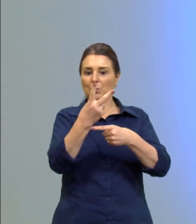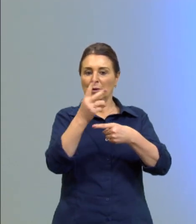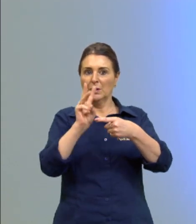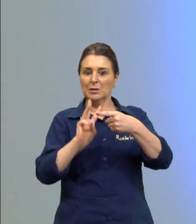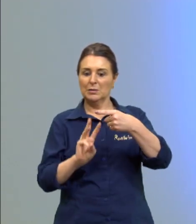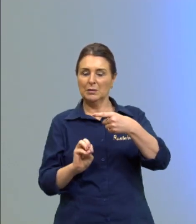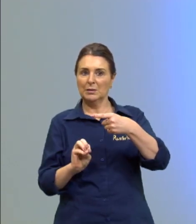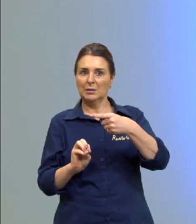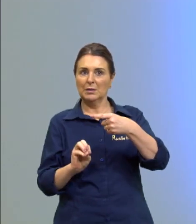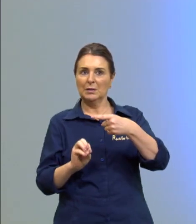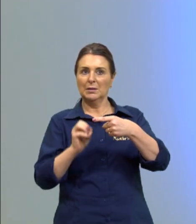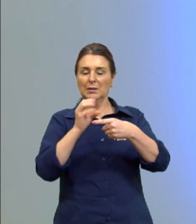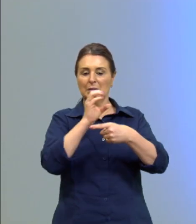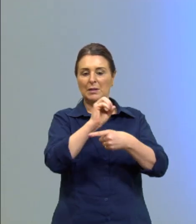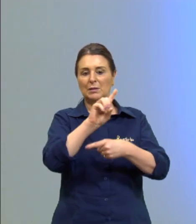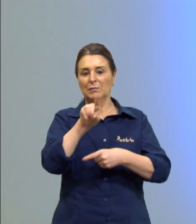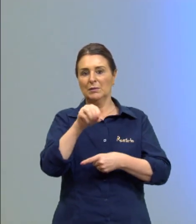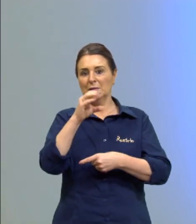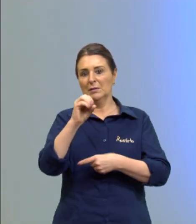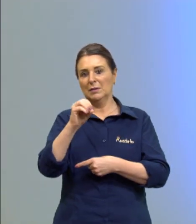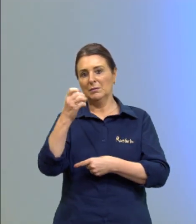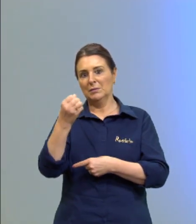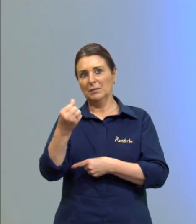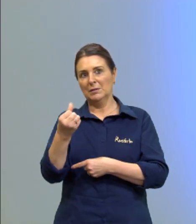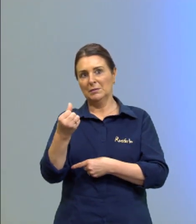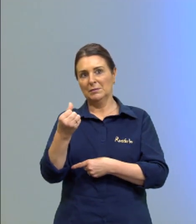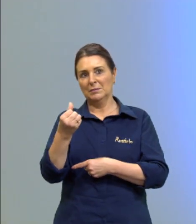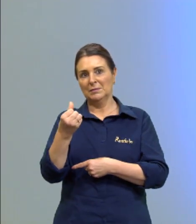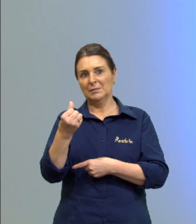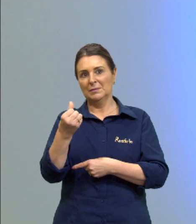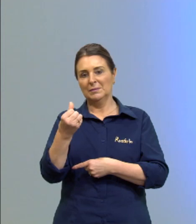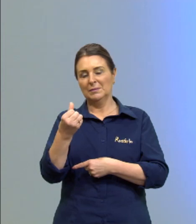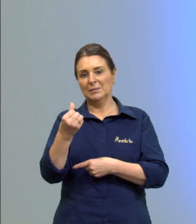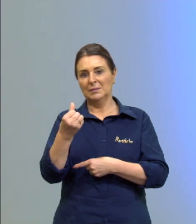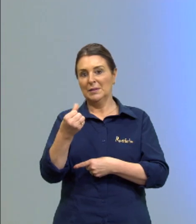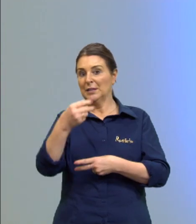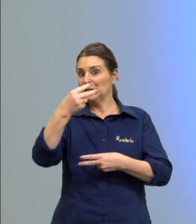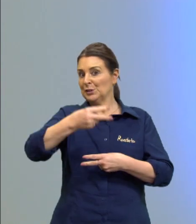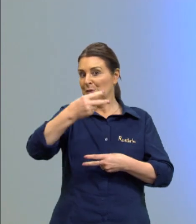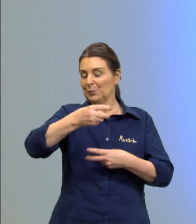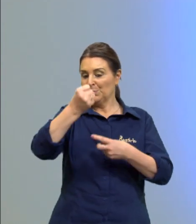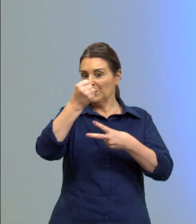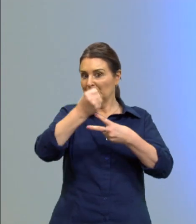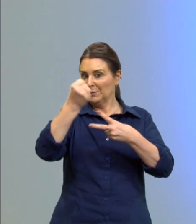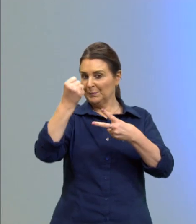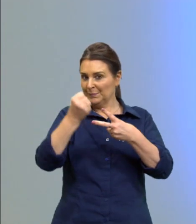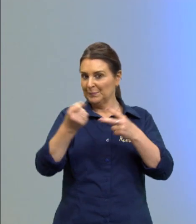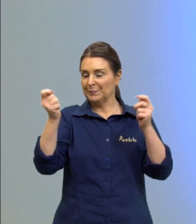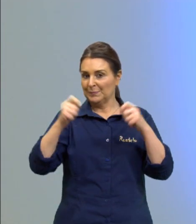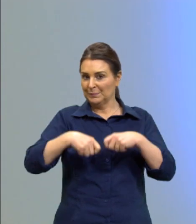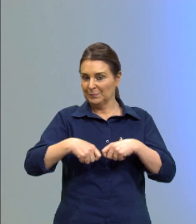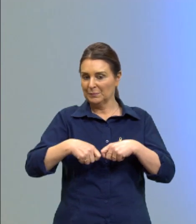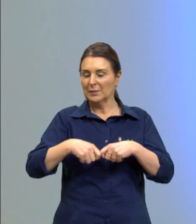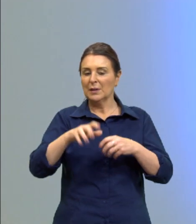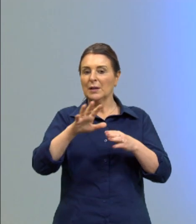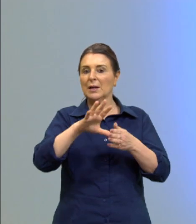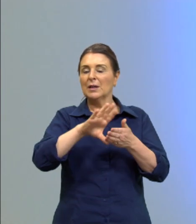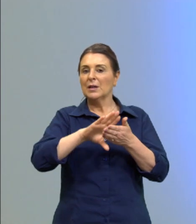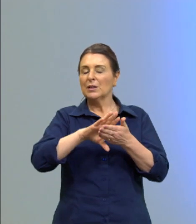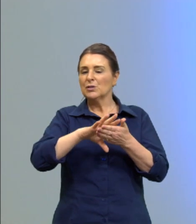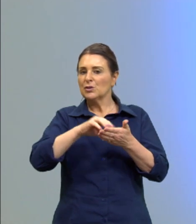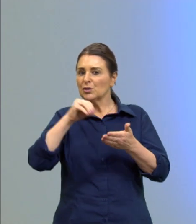0,06 na segunda probabilidade na segunda possibilidade é retirar